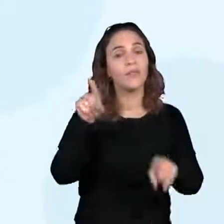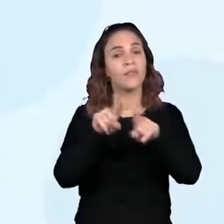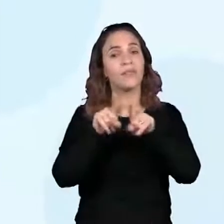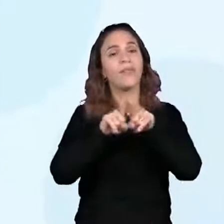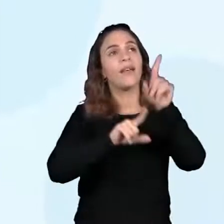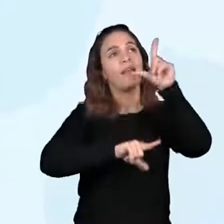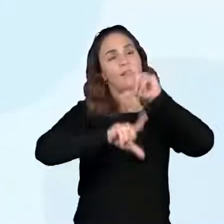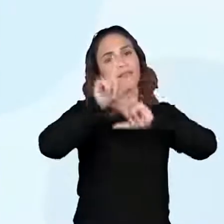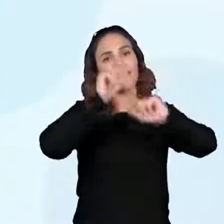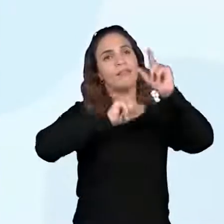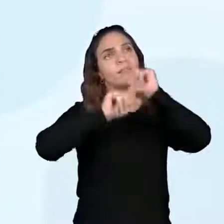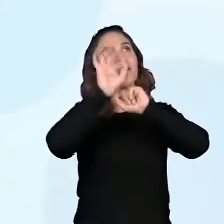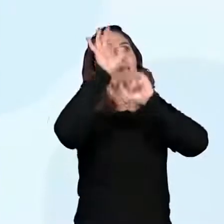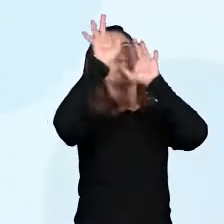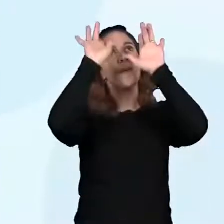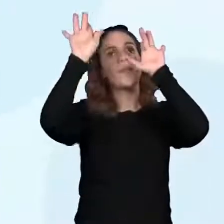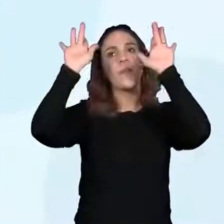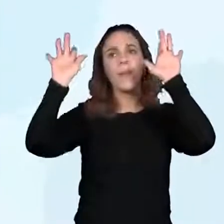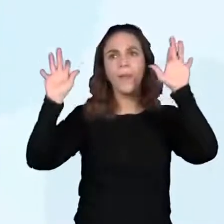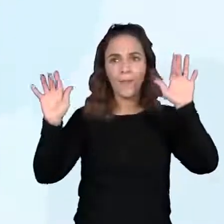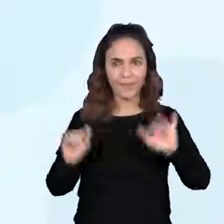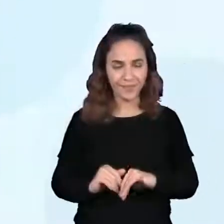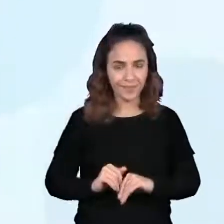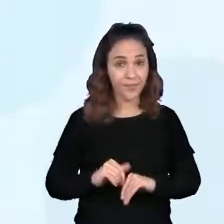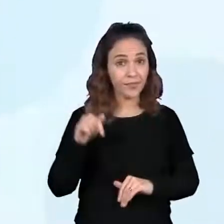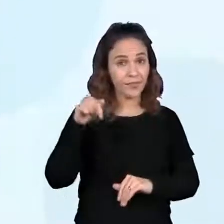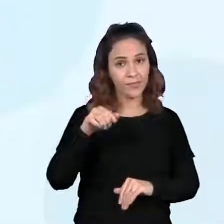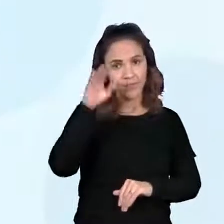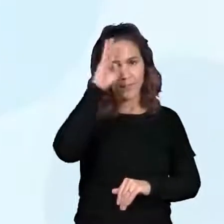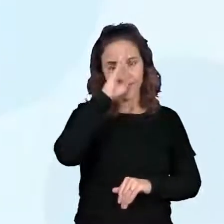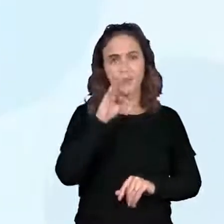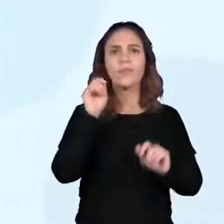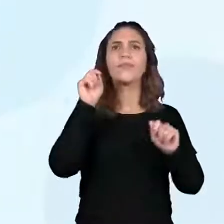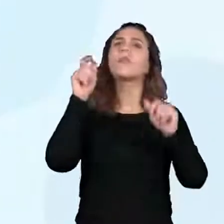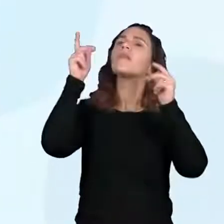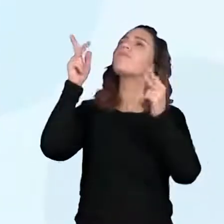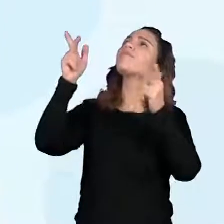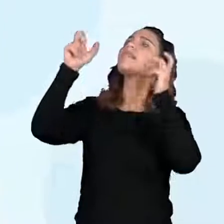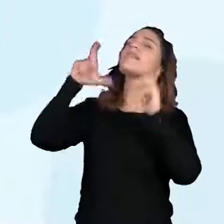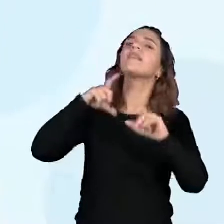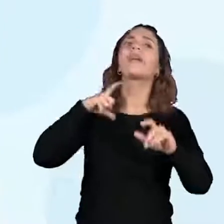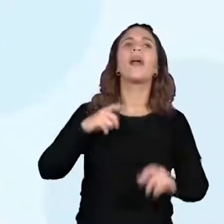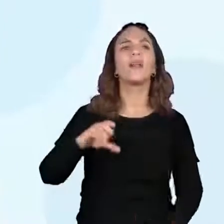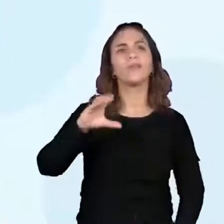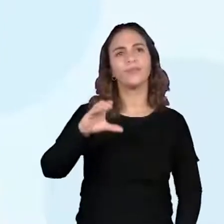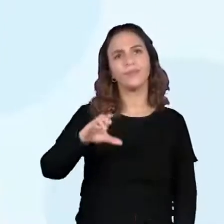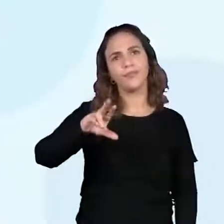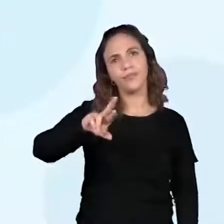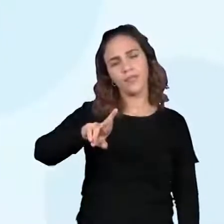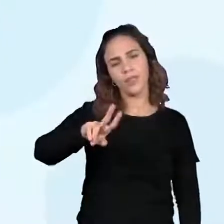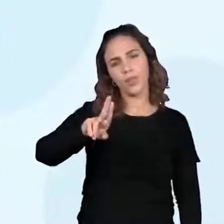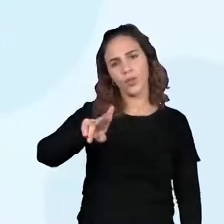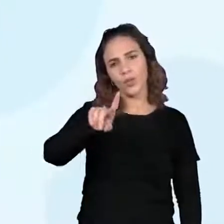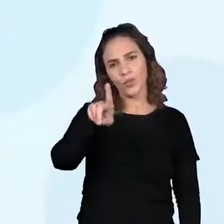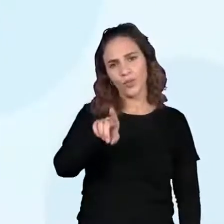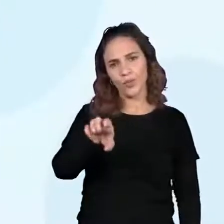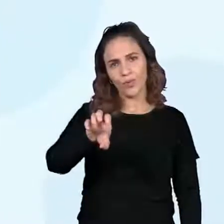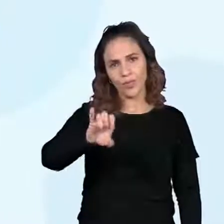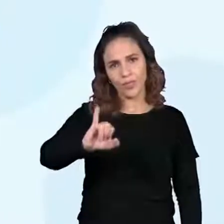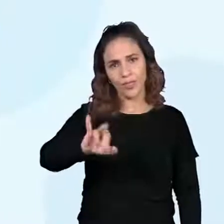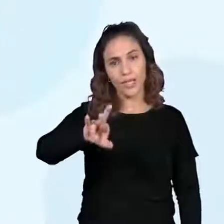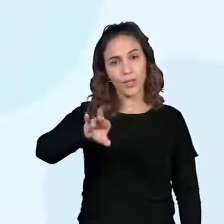No Brasil, podemos observar no céu a constelação do Cruzeiro do Sul, que, como o nome já diz,